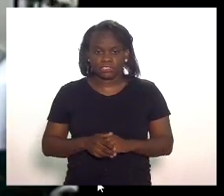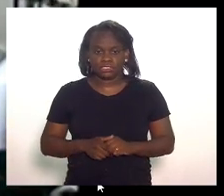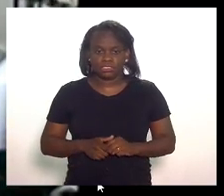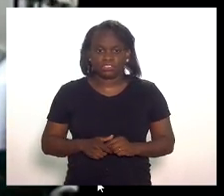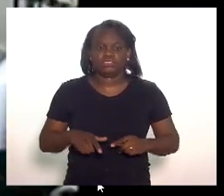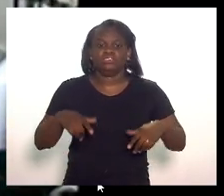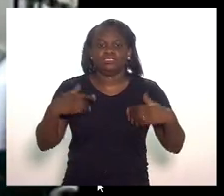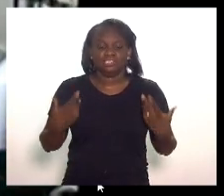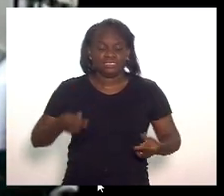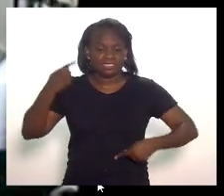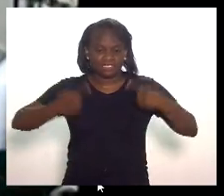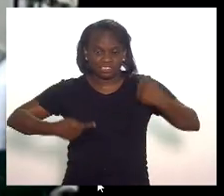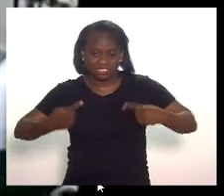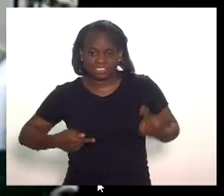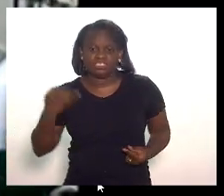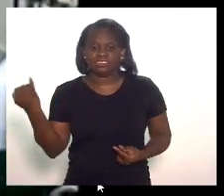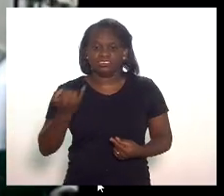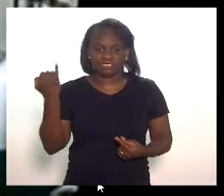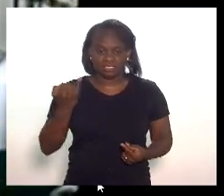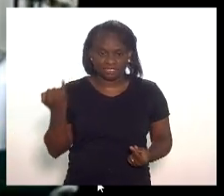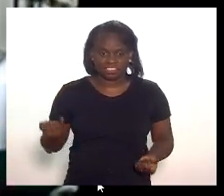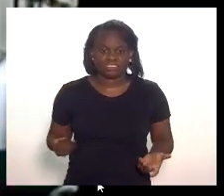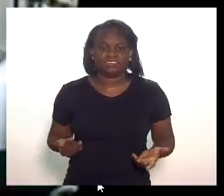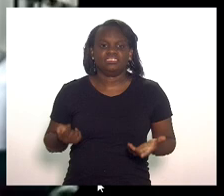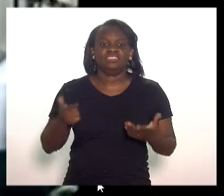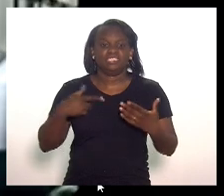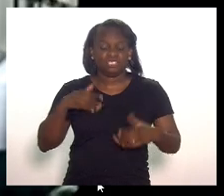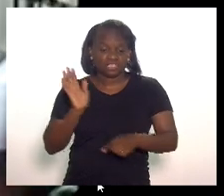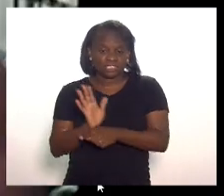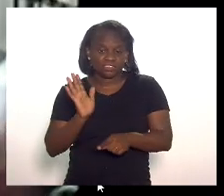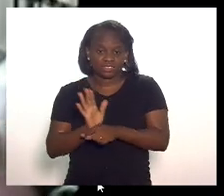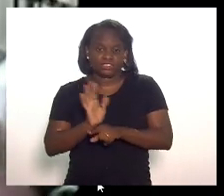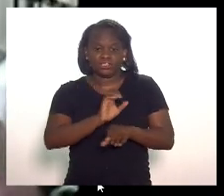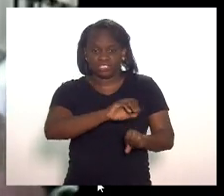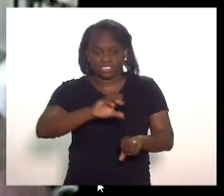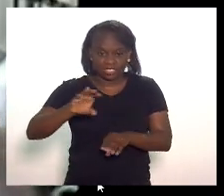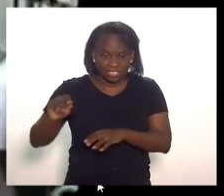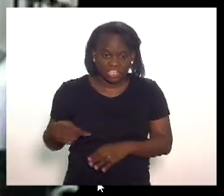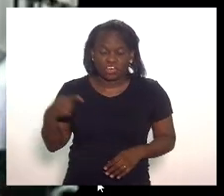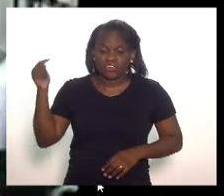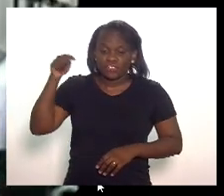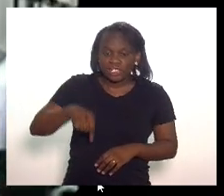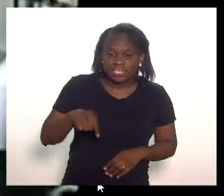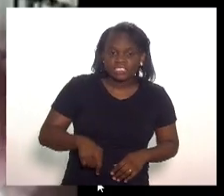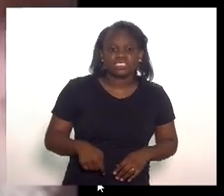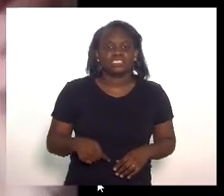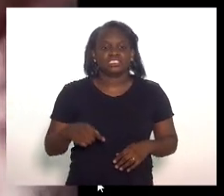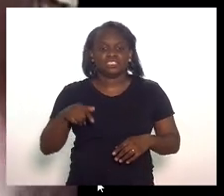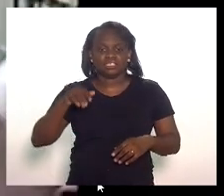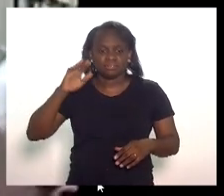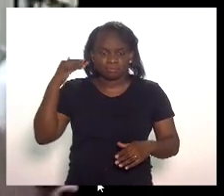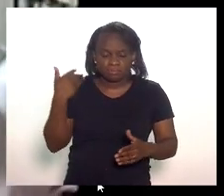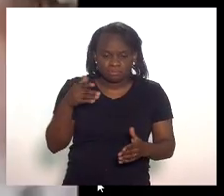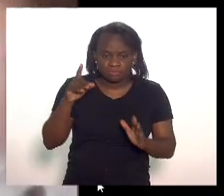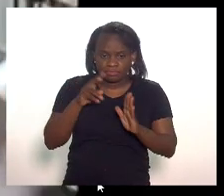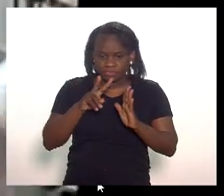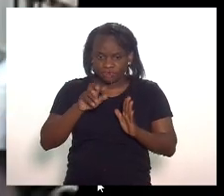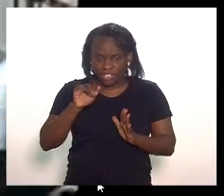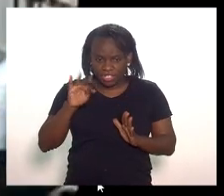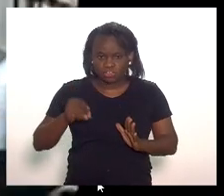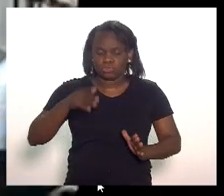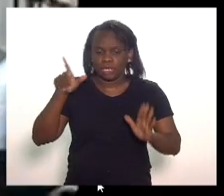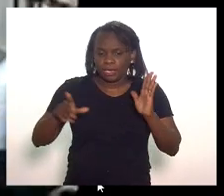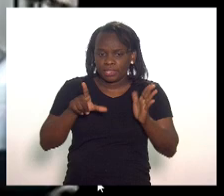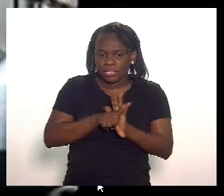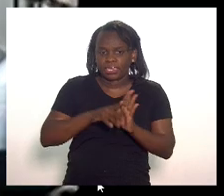esse é um debate fundamental eu sou um defensor da educação aprovei aqui nessa casa legislativa derrubamos o veto aprovamos